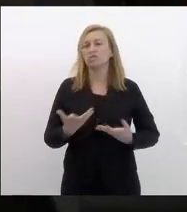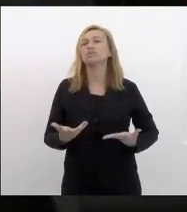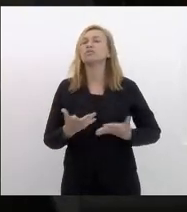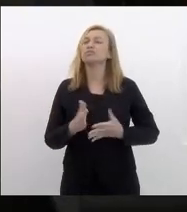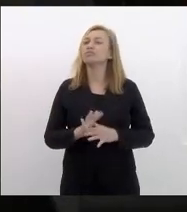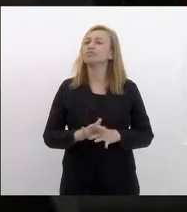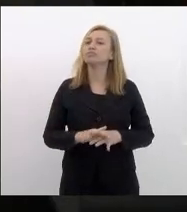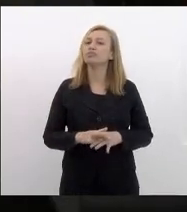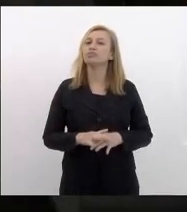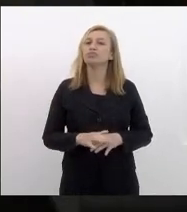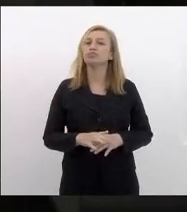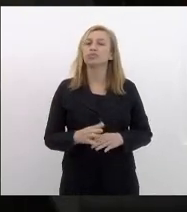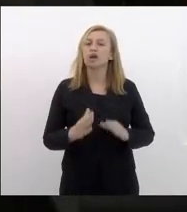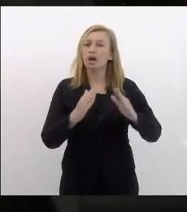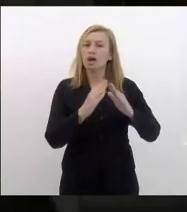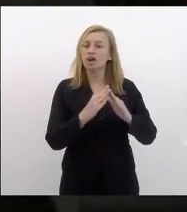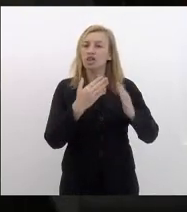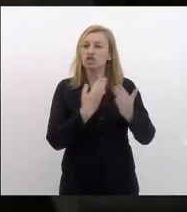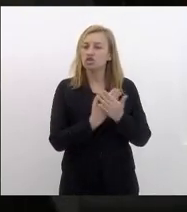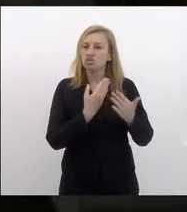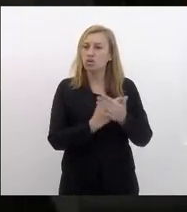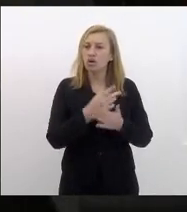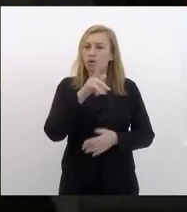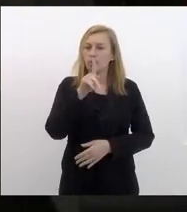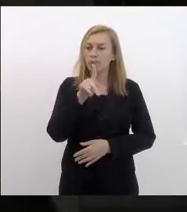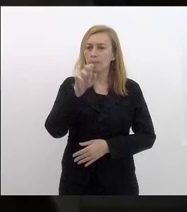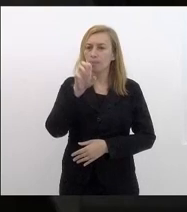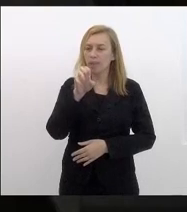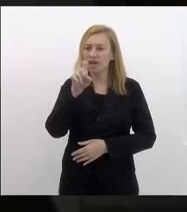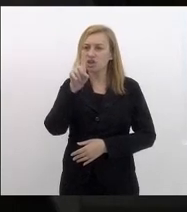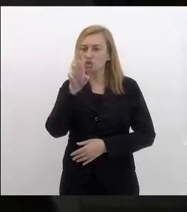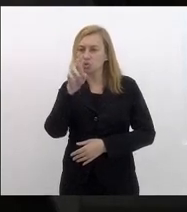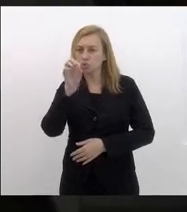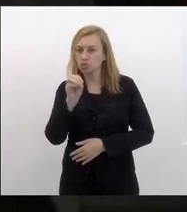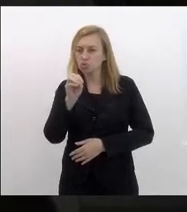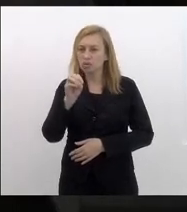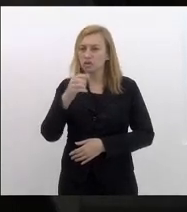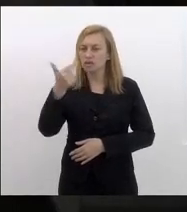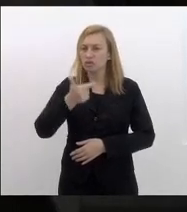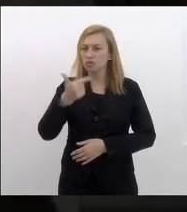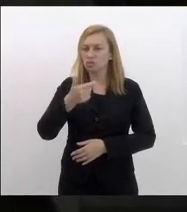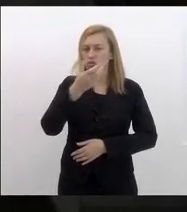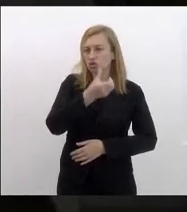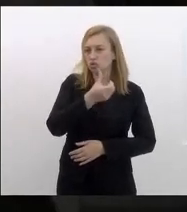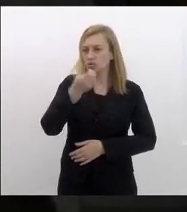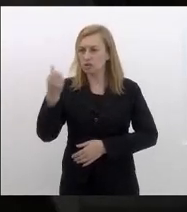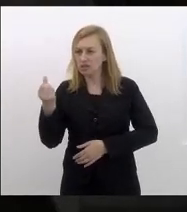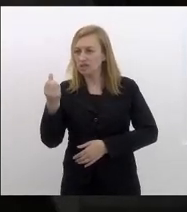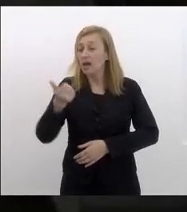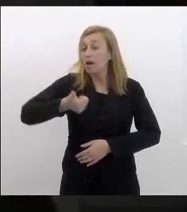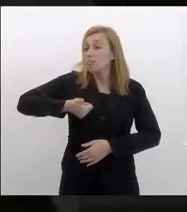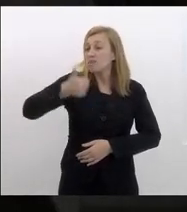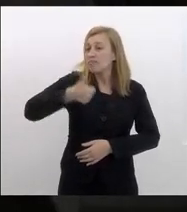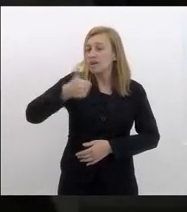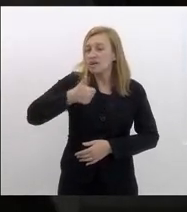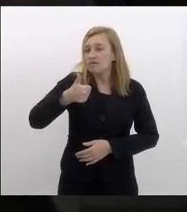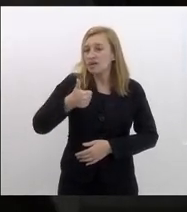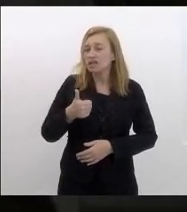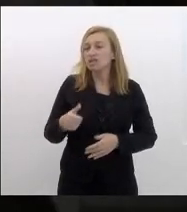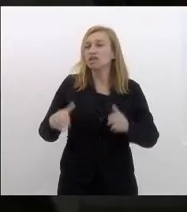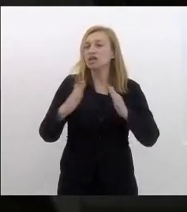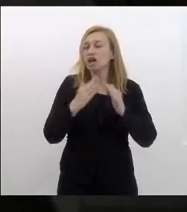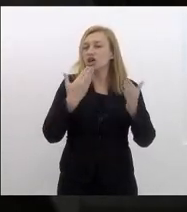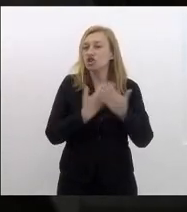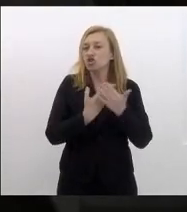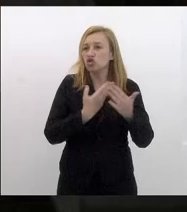levar o colégio Pedro II para Niterói no ano de 2006 foi a primeira vez que o colégio Pedro II